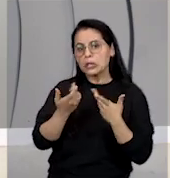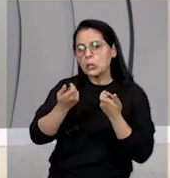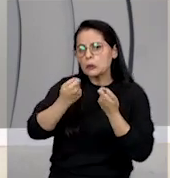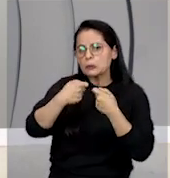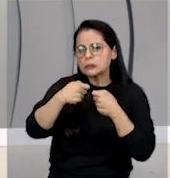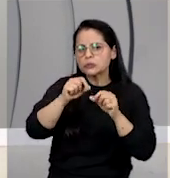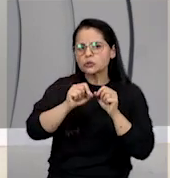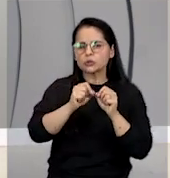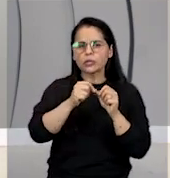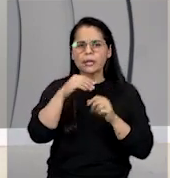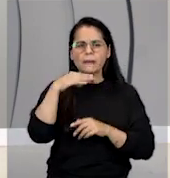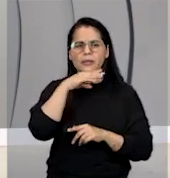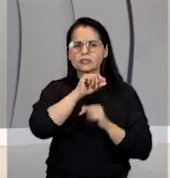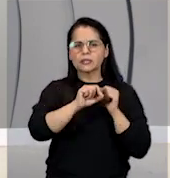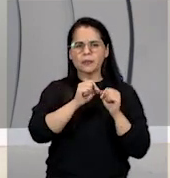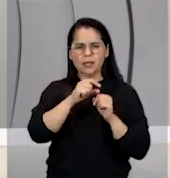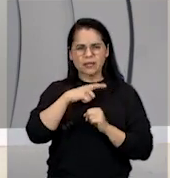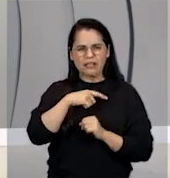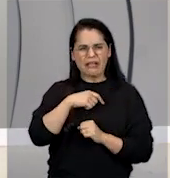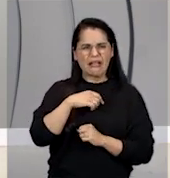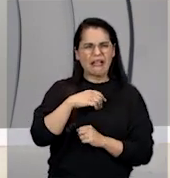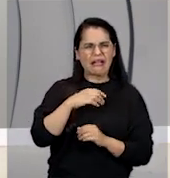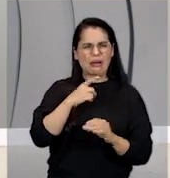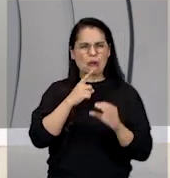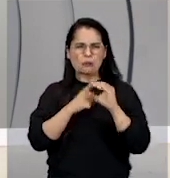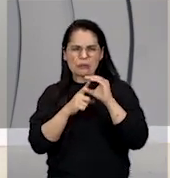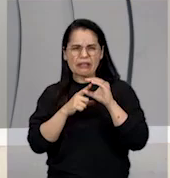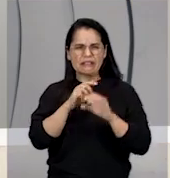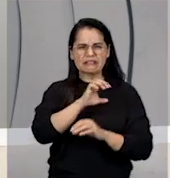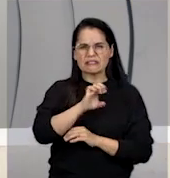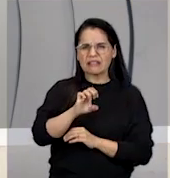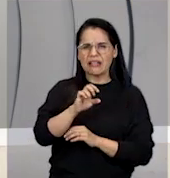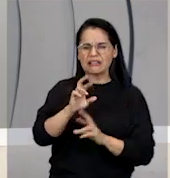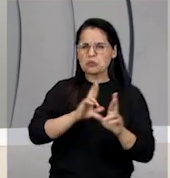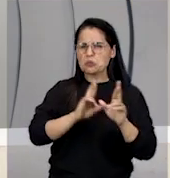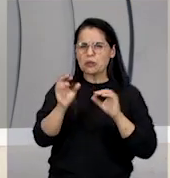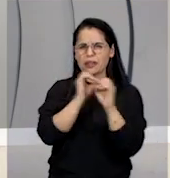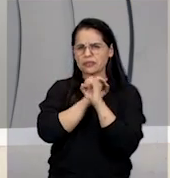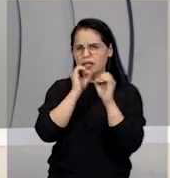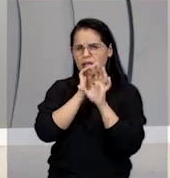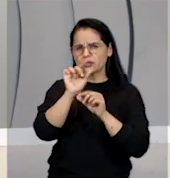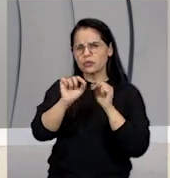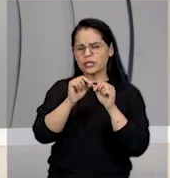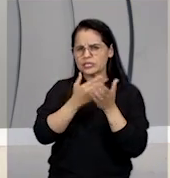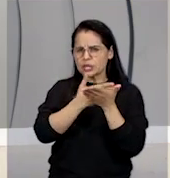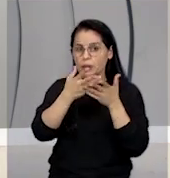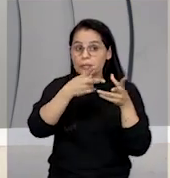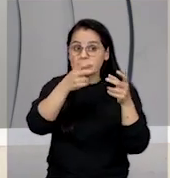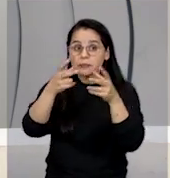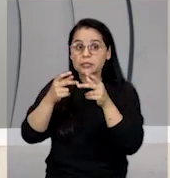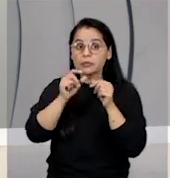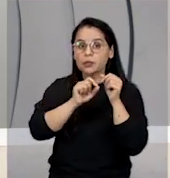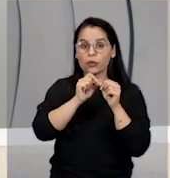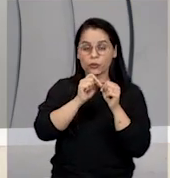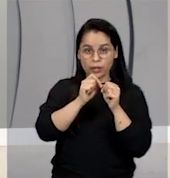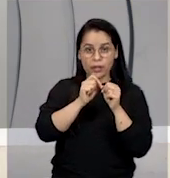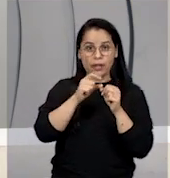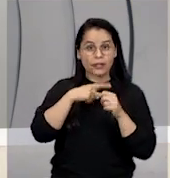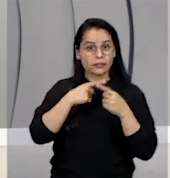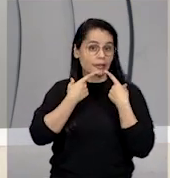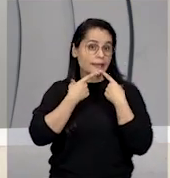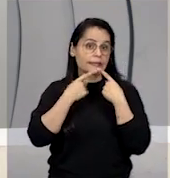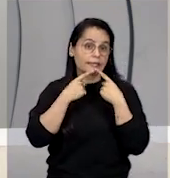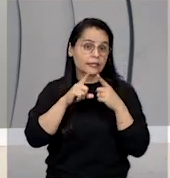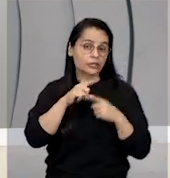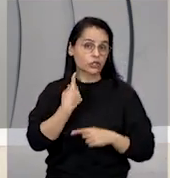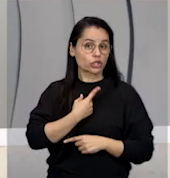percebe que dizer que isso é uma coisa de comunista, isso que não tem absolutamente nada a ver, você começa a perceber, então, que muitas das críticas que nós